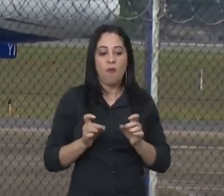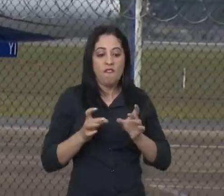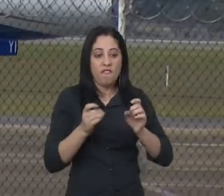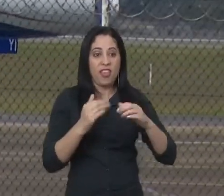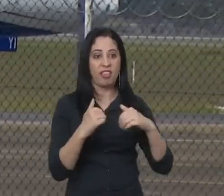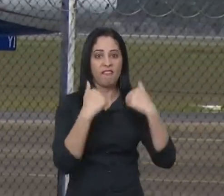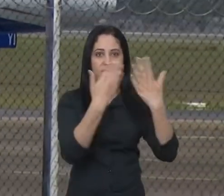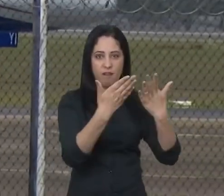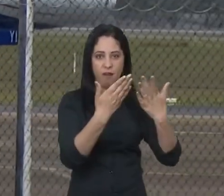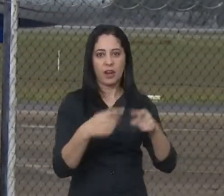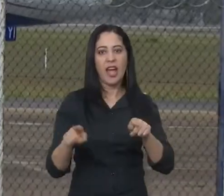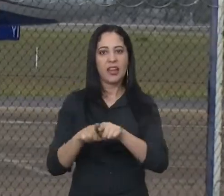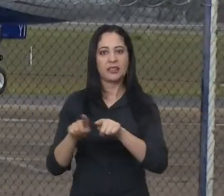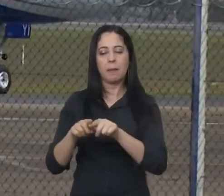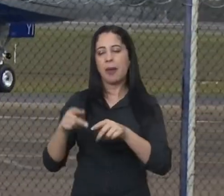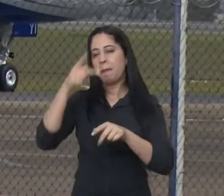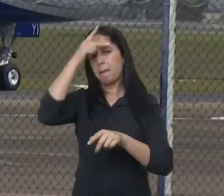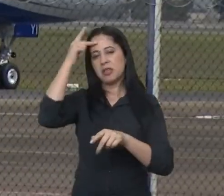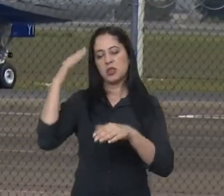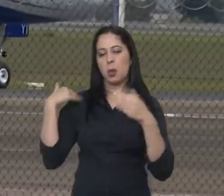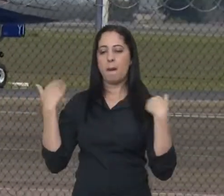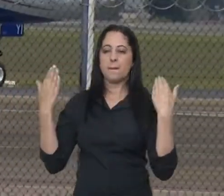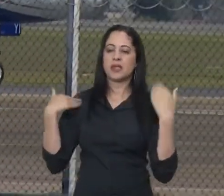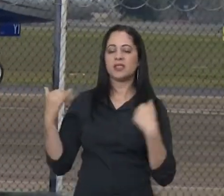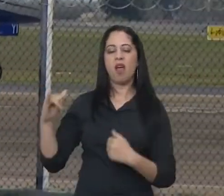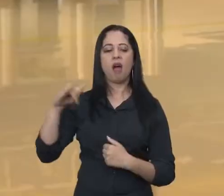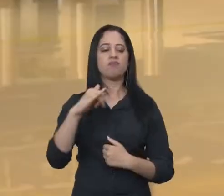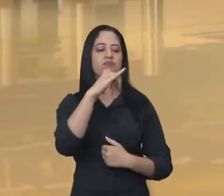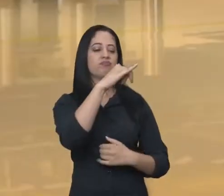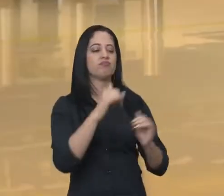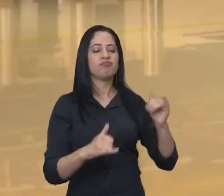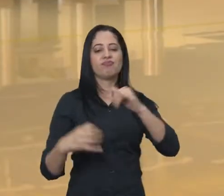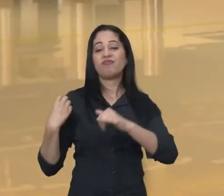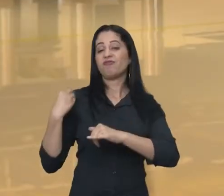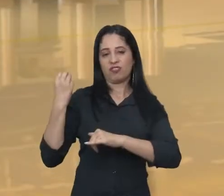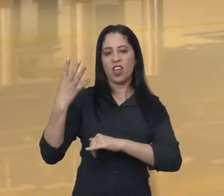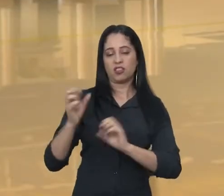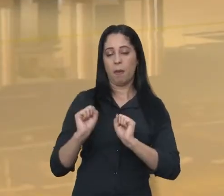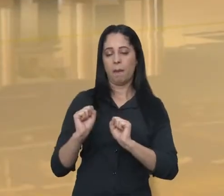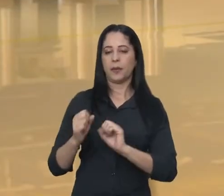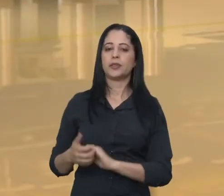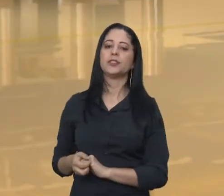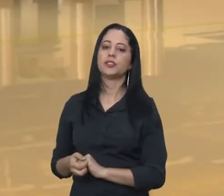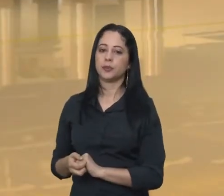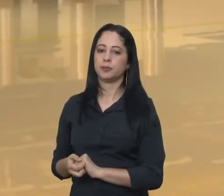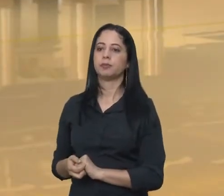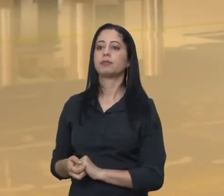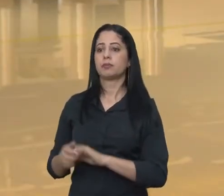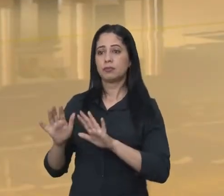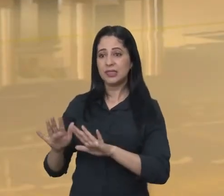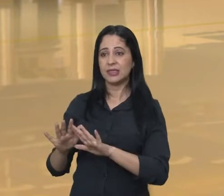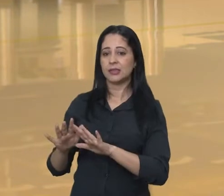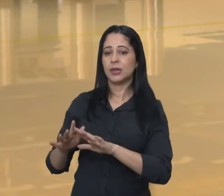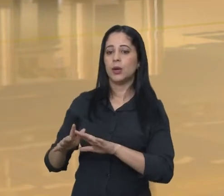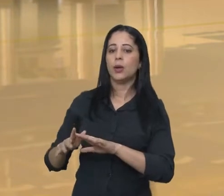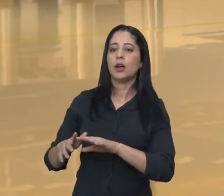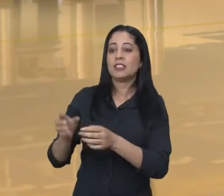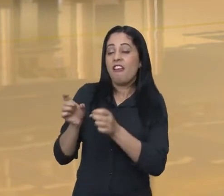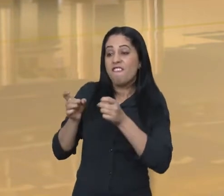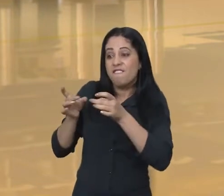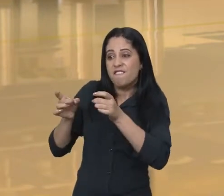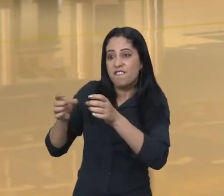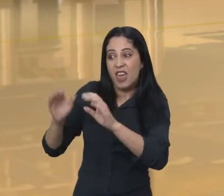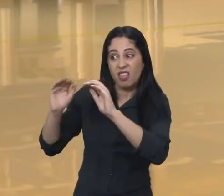os famosos e-commerces, além do tráfego de passageiros. Basicamente, esse trânsito de mercadorias